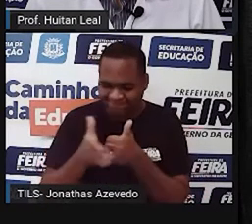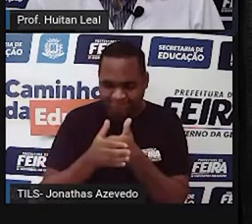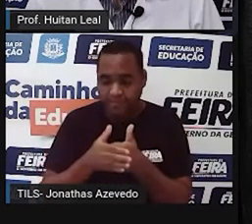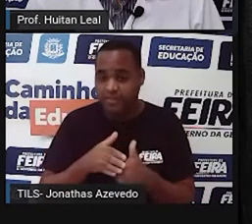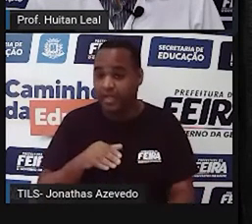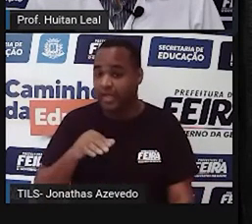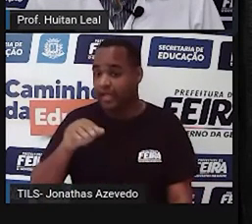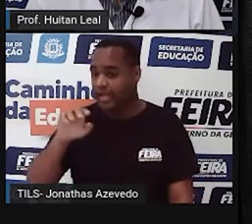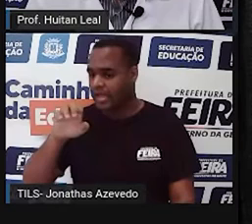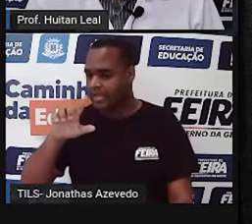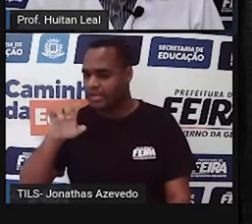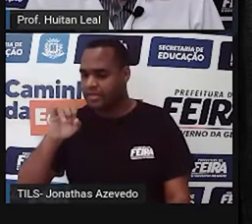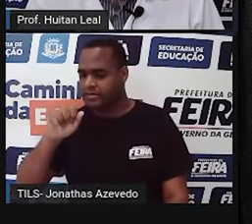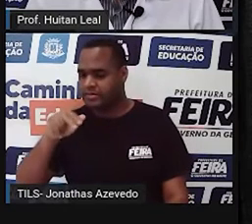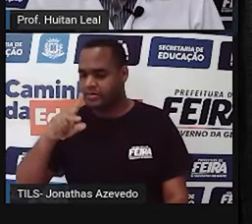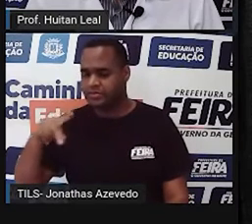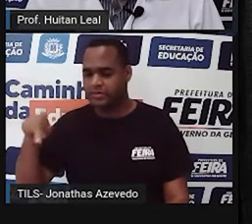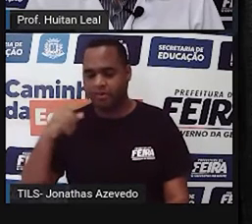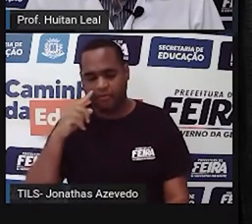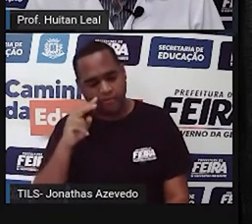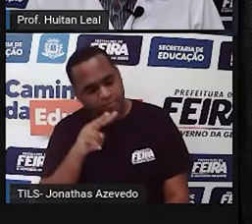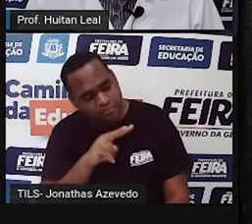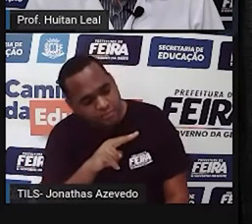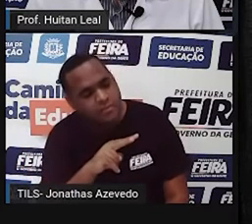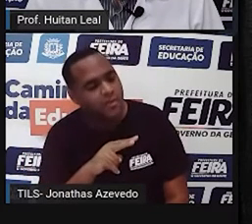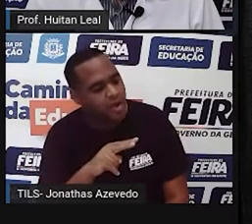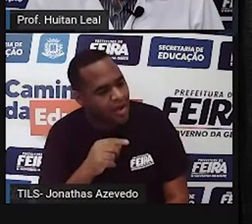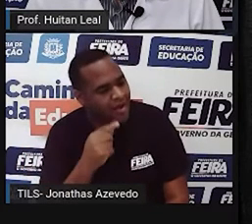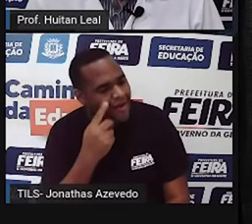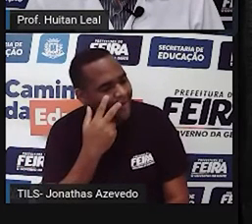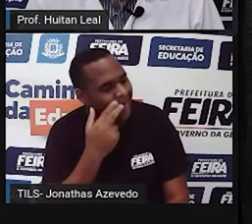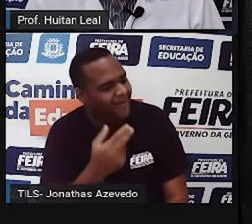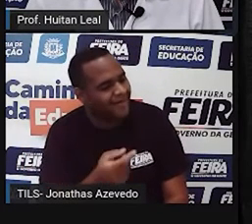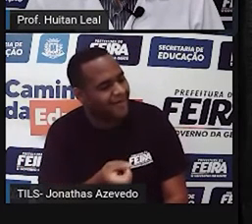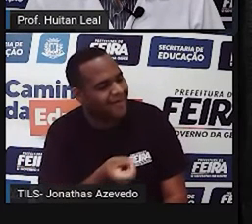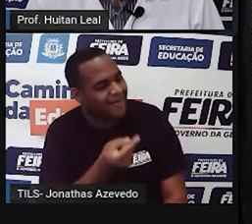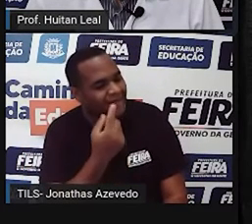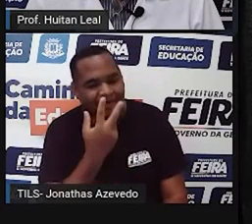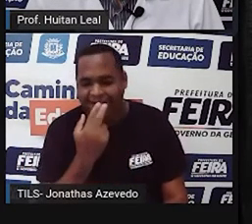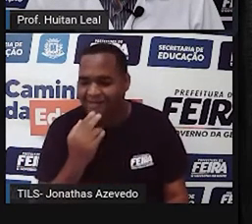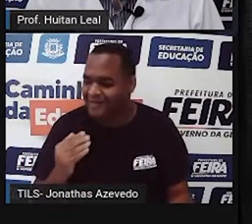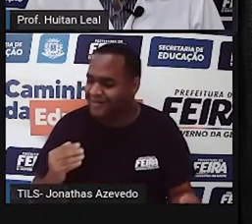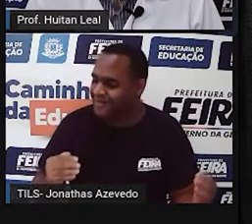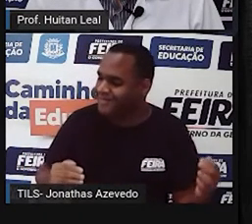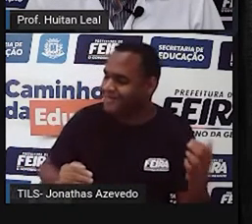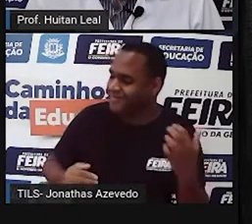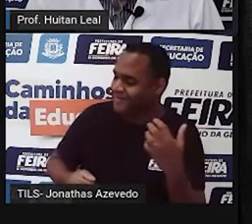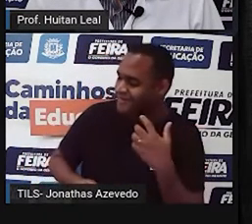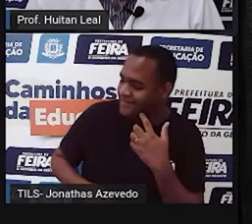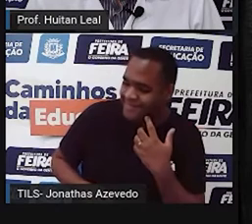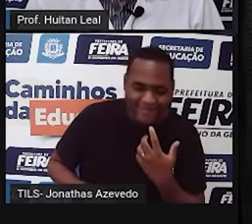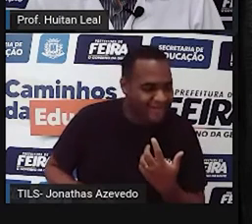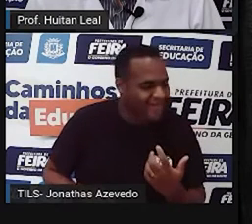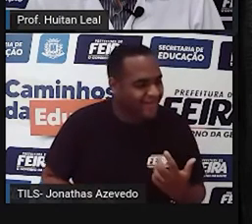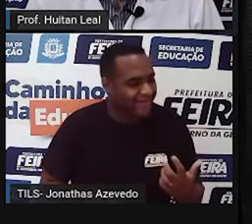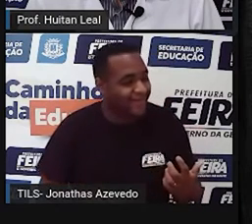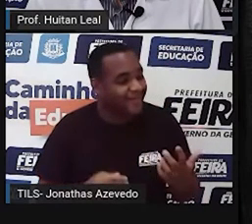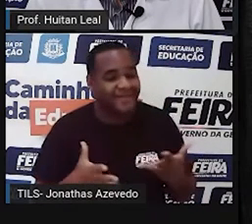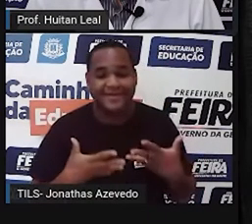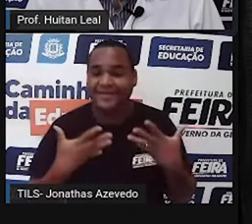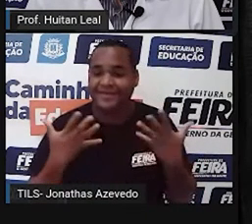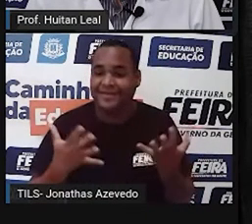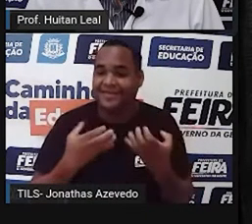Eliane viu Israel e Israel se viu refletido no olhar de Eliane. E o que se passou naquele olhar